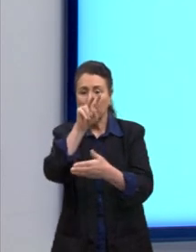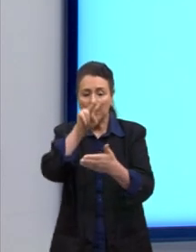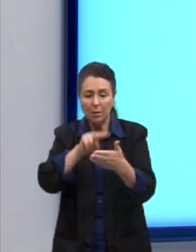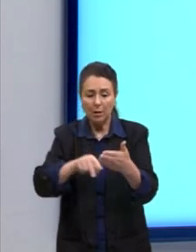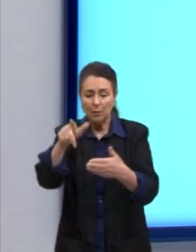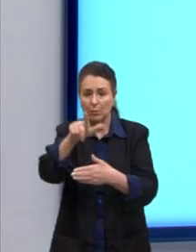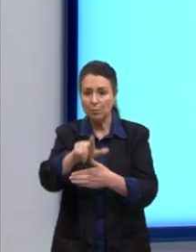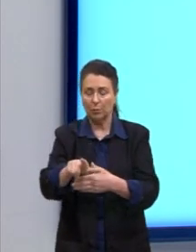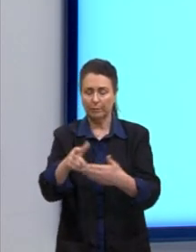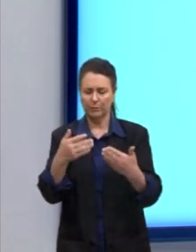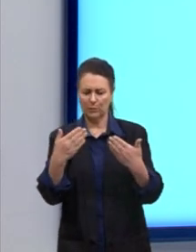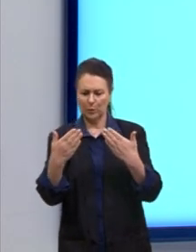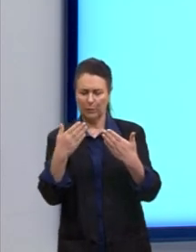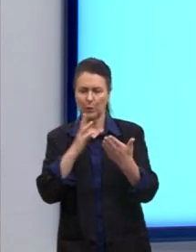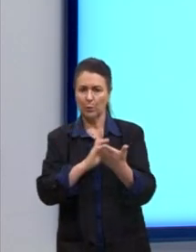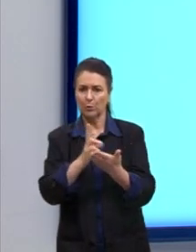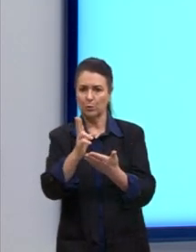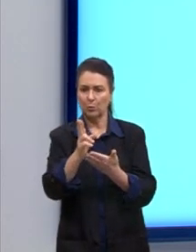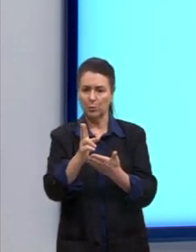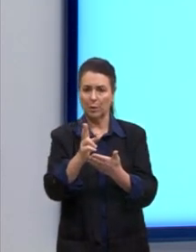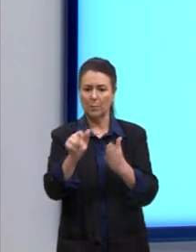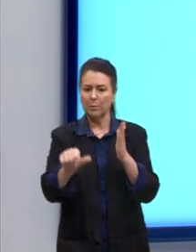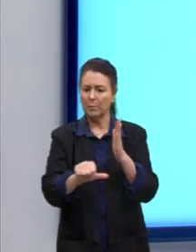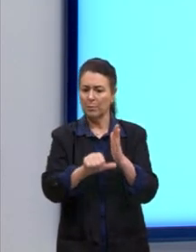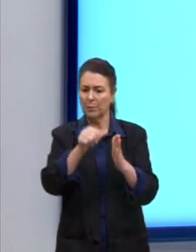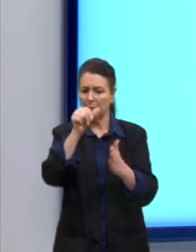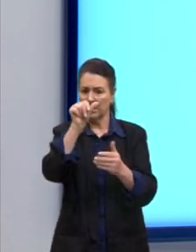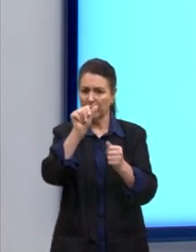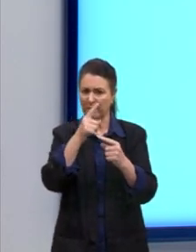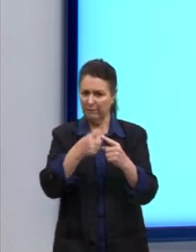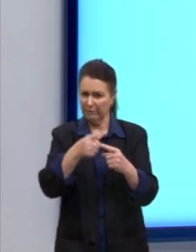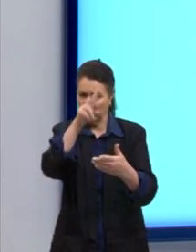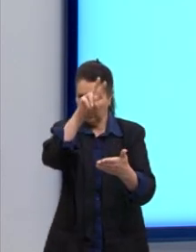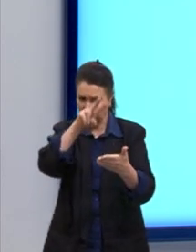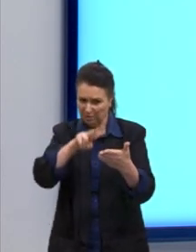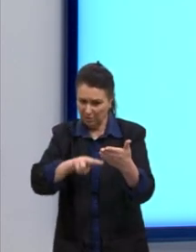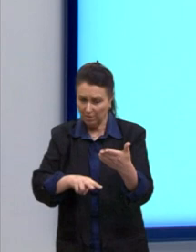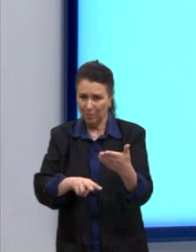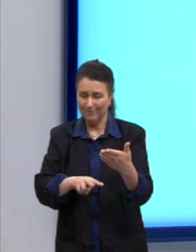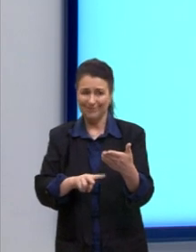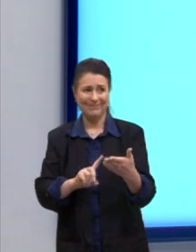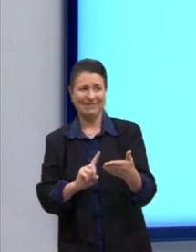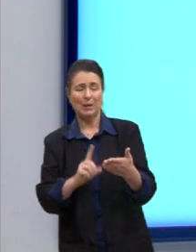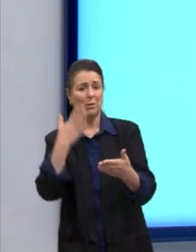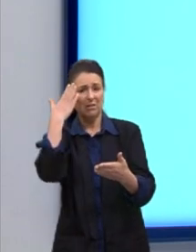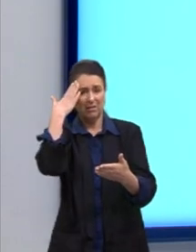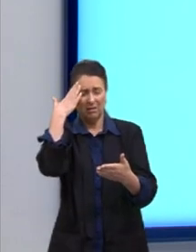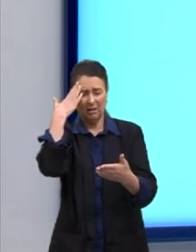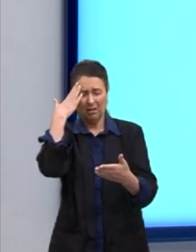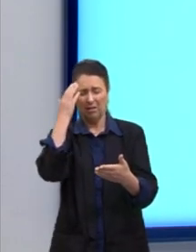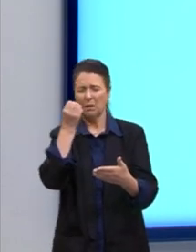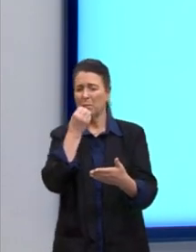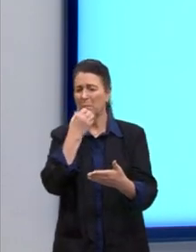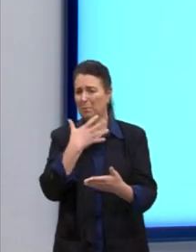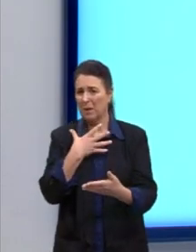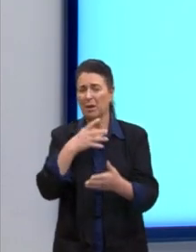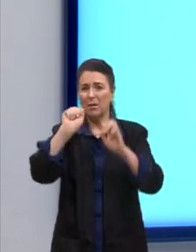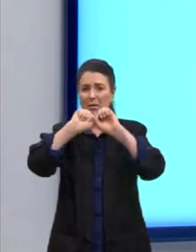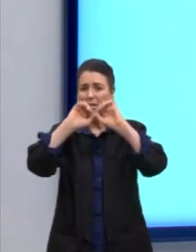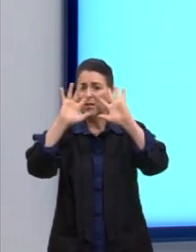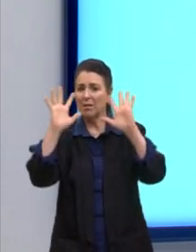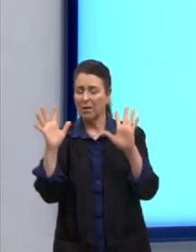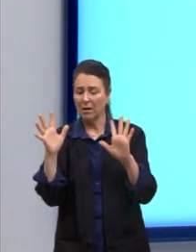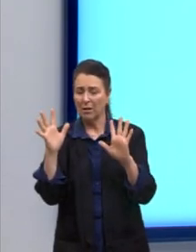Ficou em dúvida ali na primeira leitura que vocês fizeram? Essa primeira leitura não foi suficiente para esclarecer a questão?